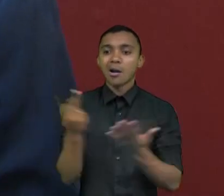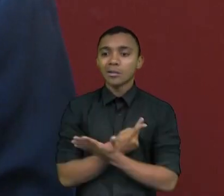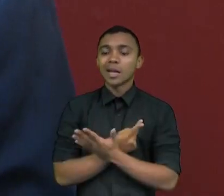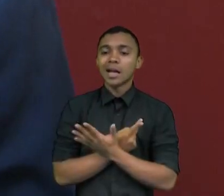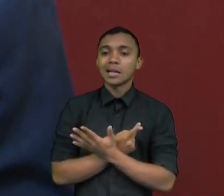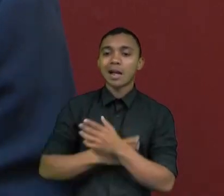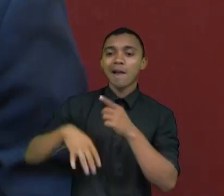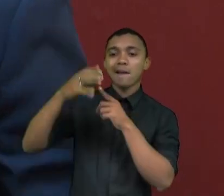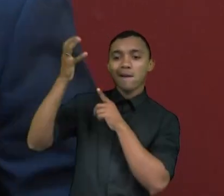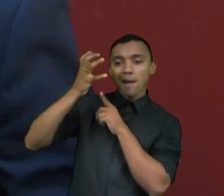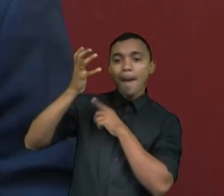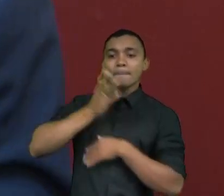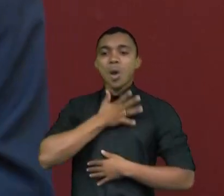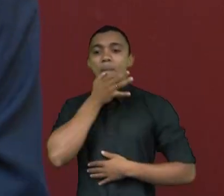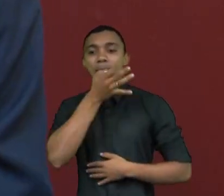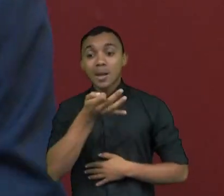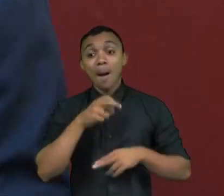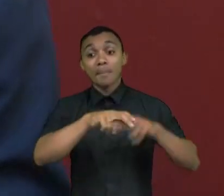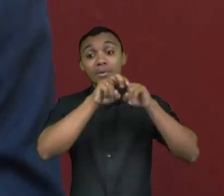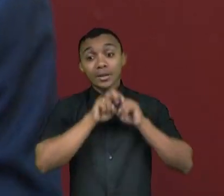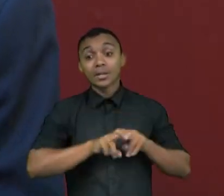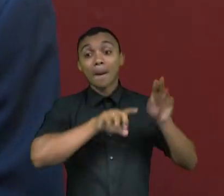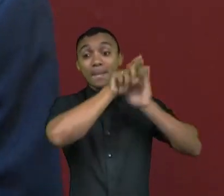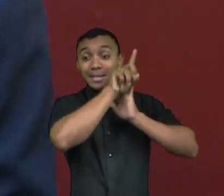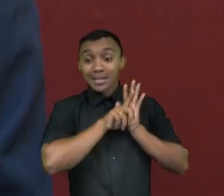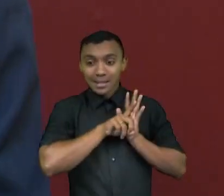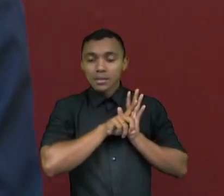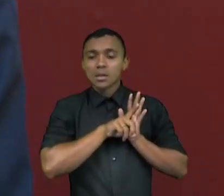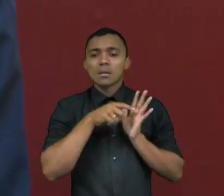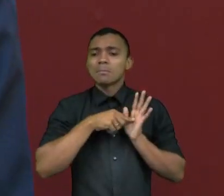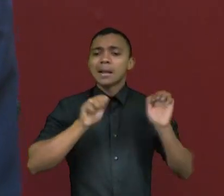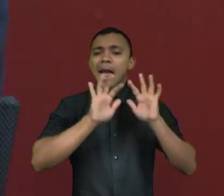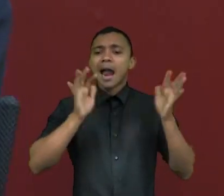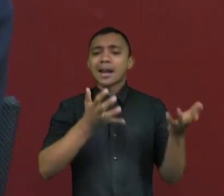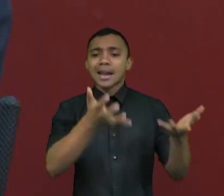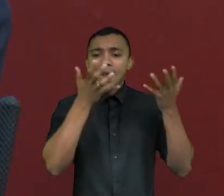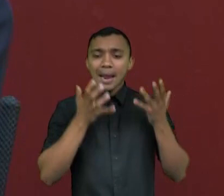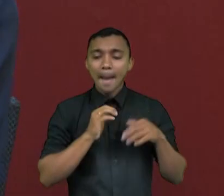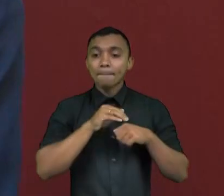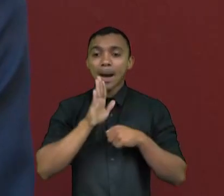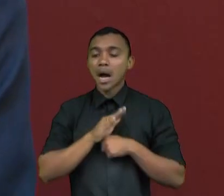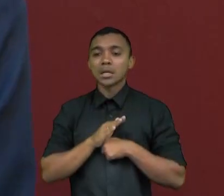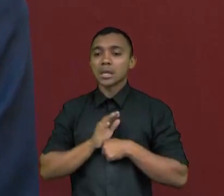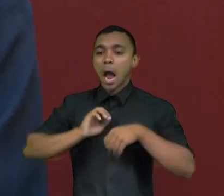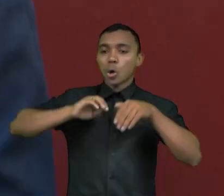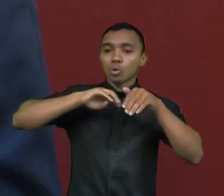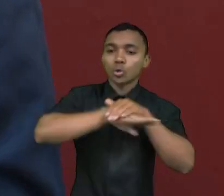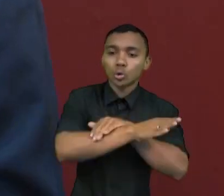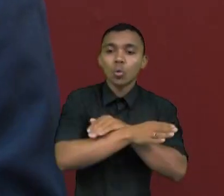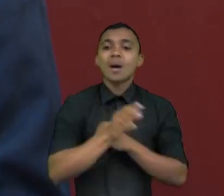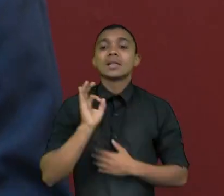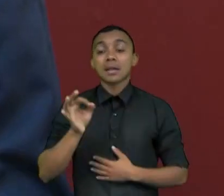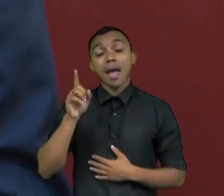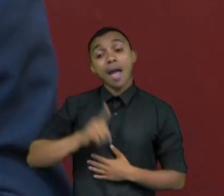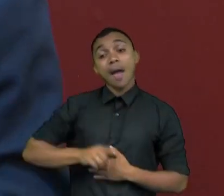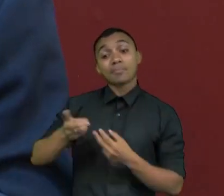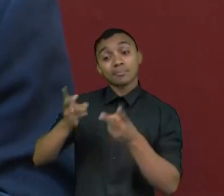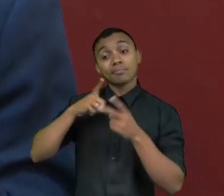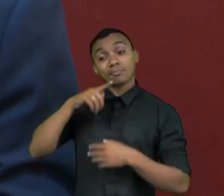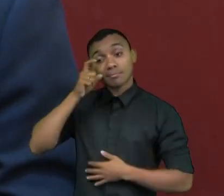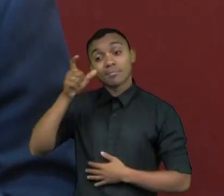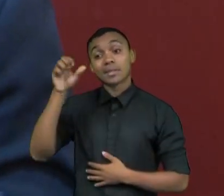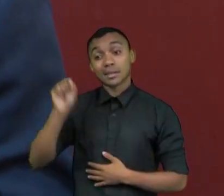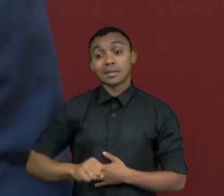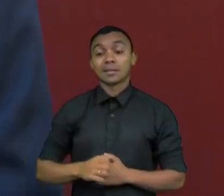formação de opinião. E as pesquisas estão buscando se aprimorar nesse sentido. Isso é interessante, porque, assim,